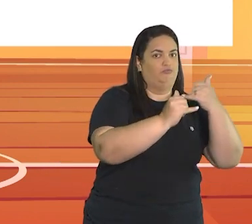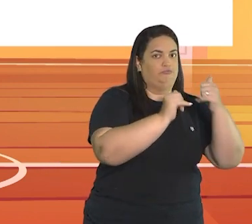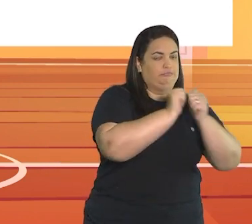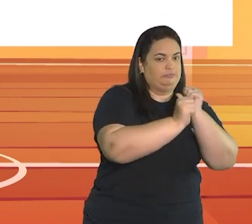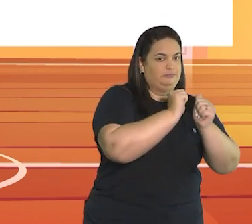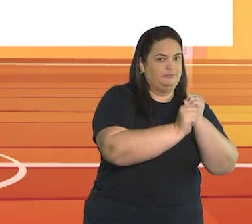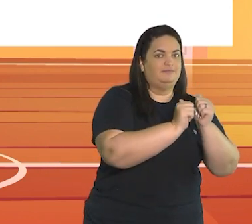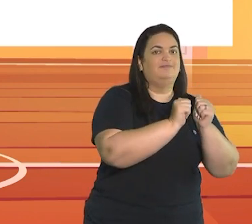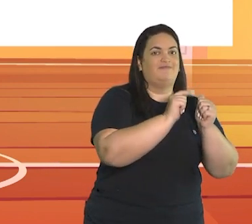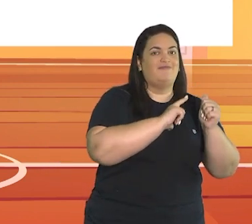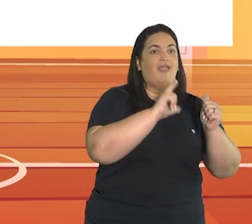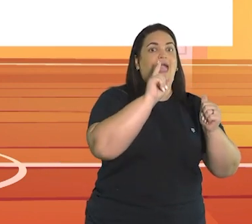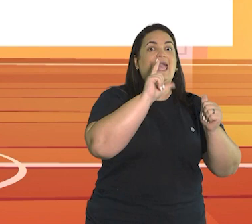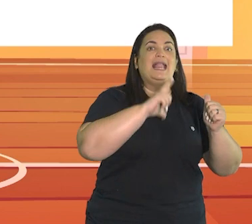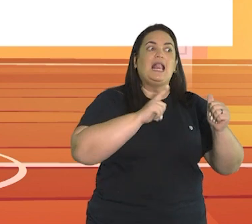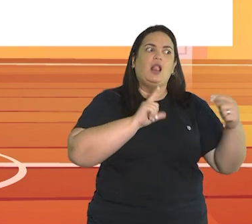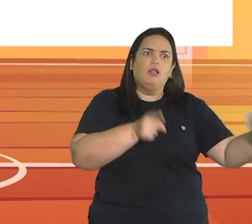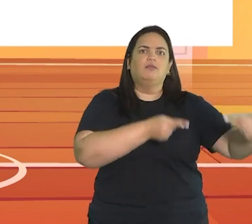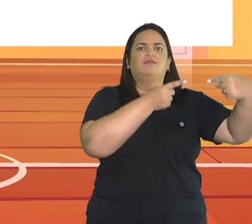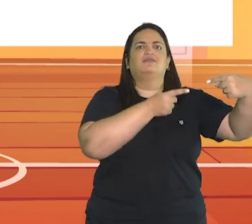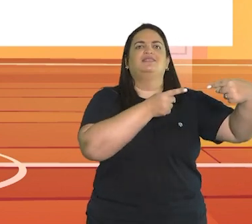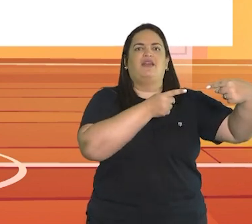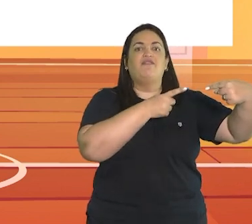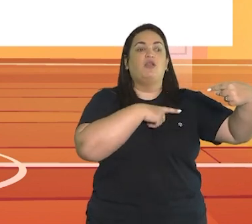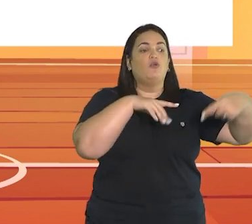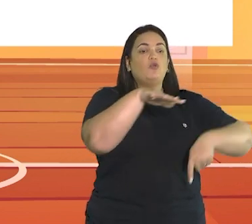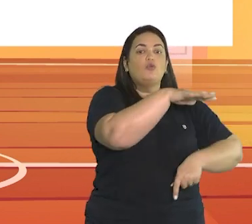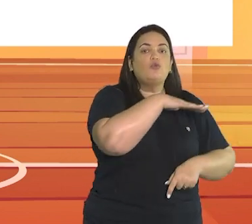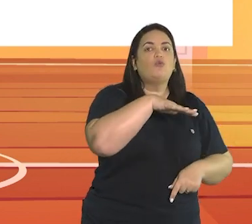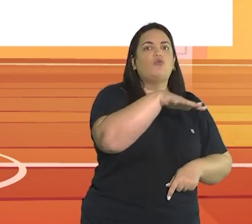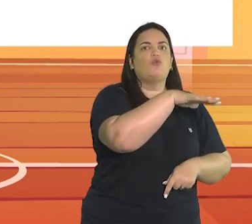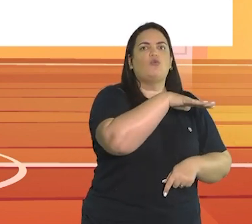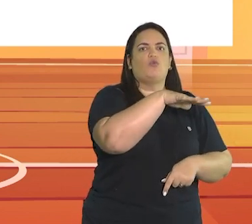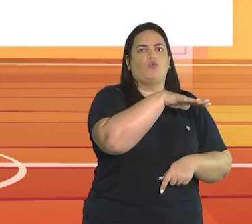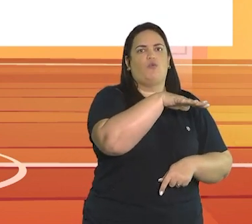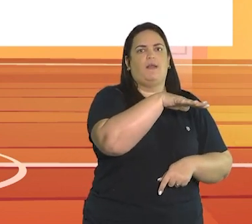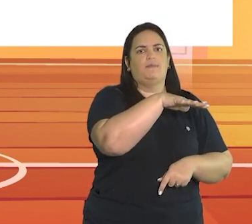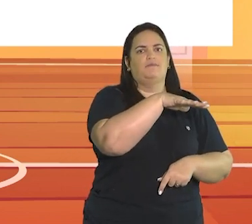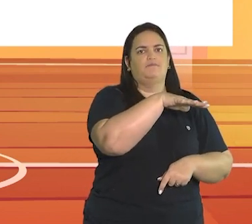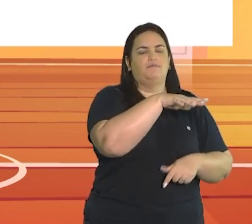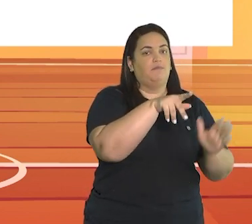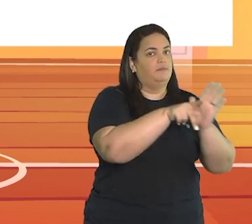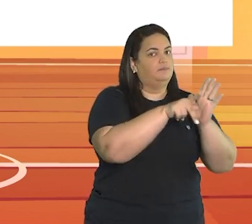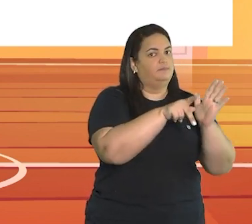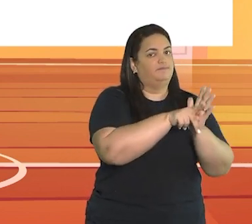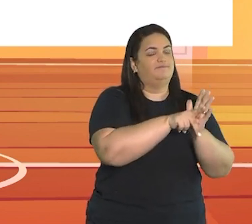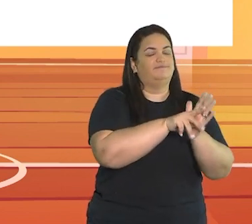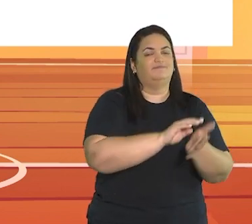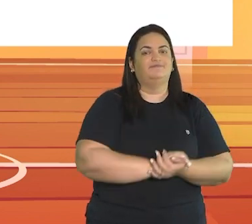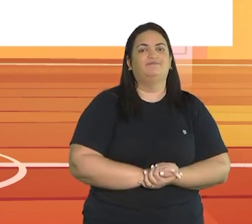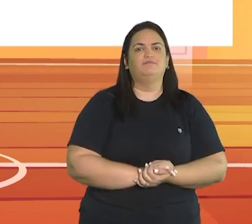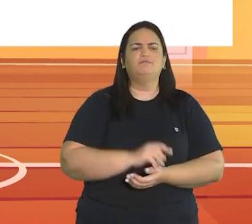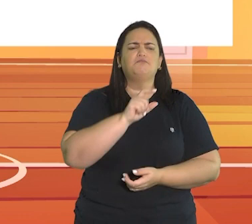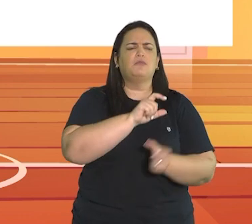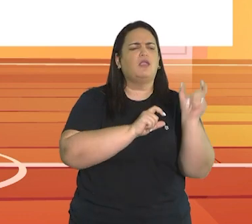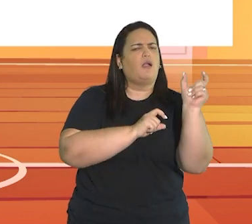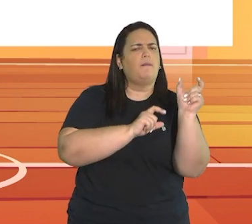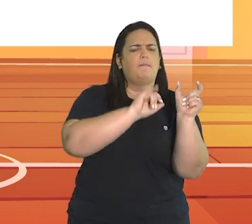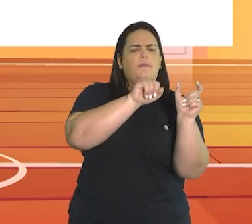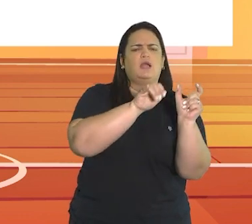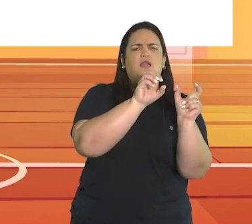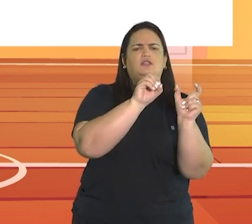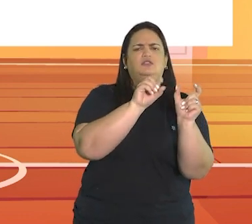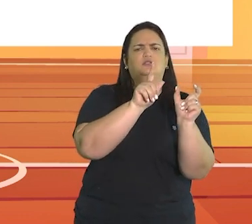é qualquer competição ou desafio para a qual as regras são feitas ou criadas em um ambiente restrito ou